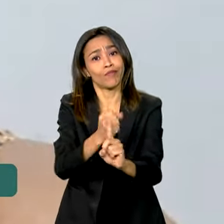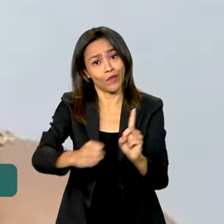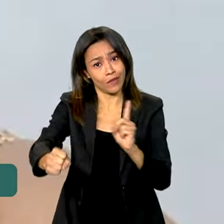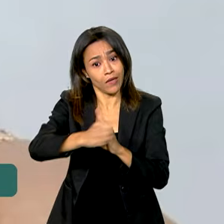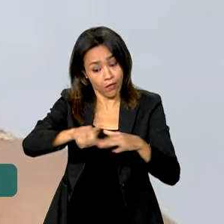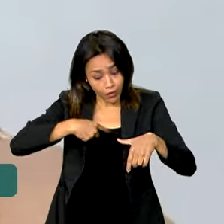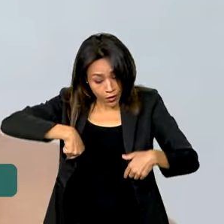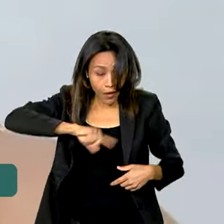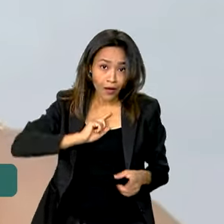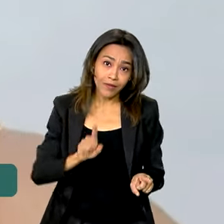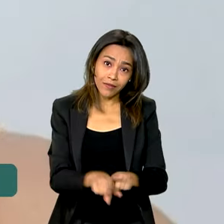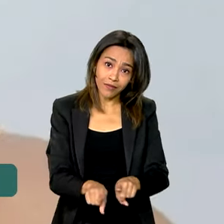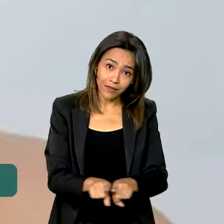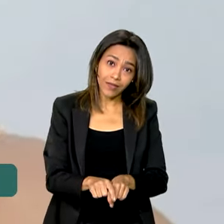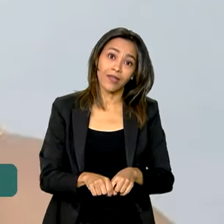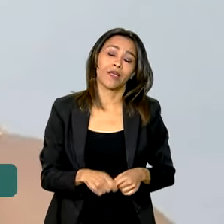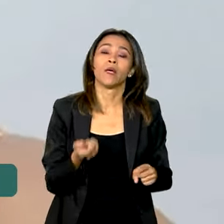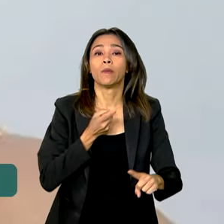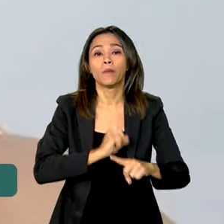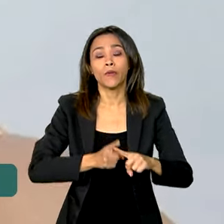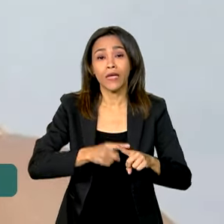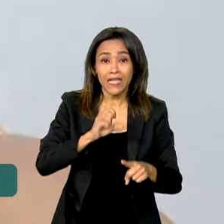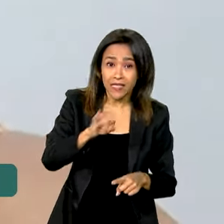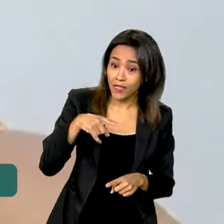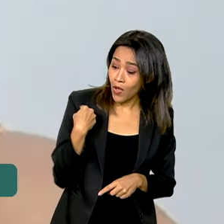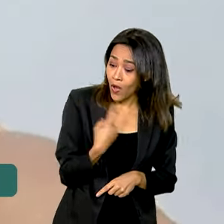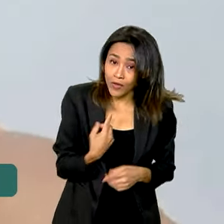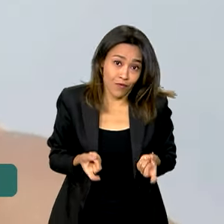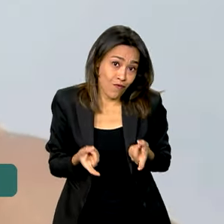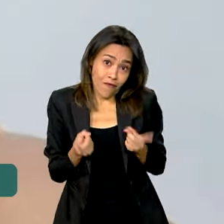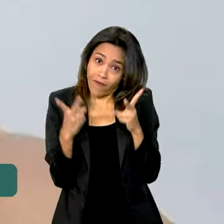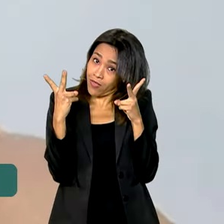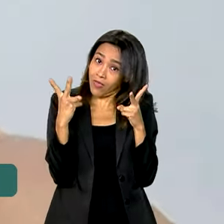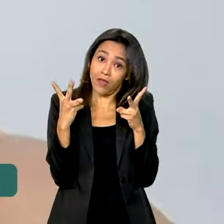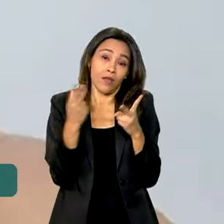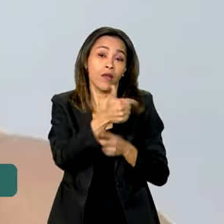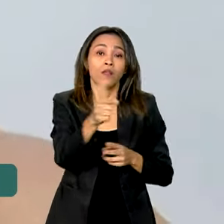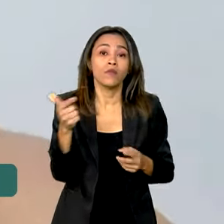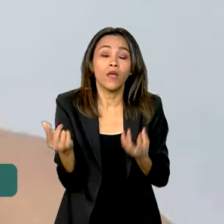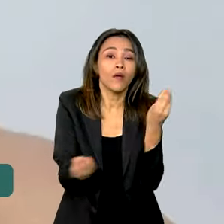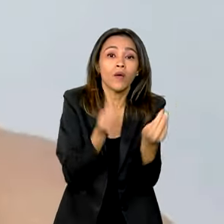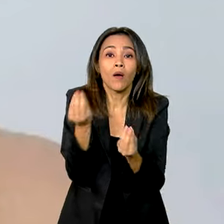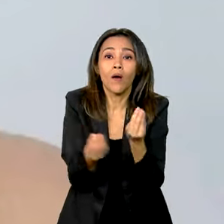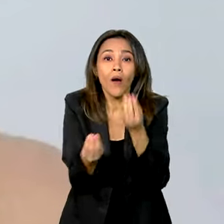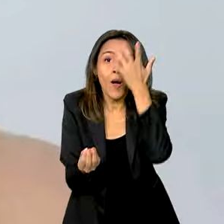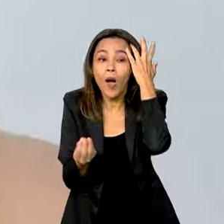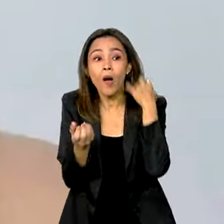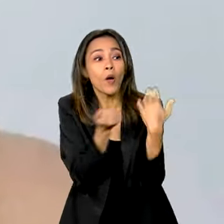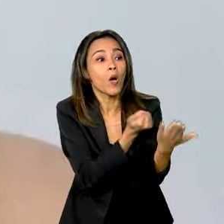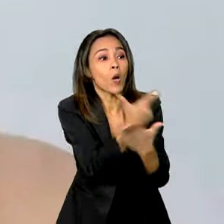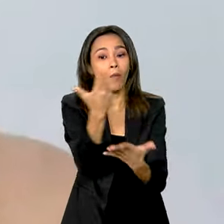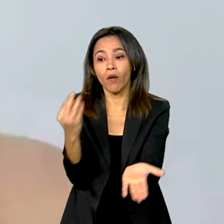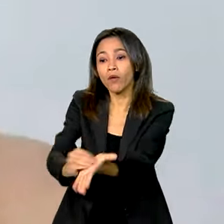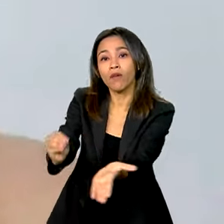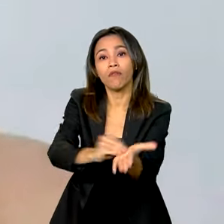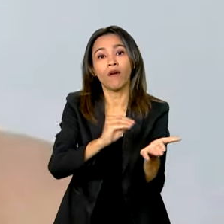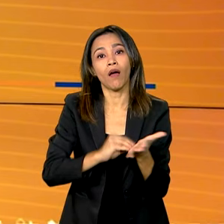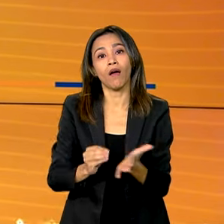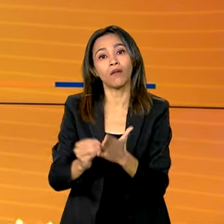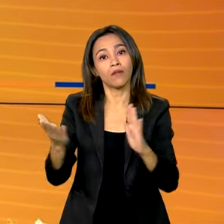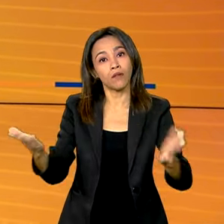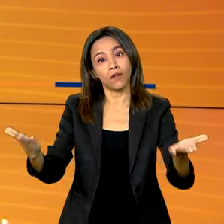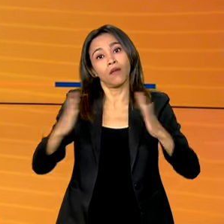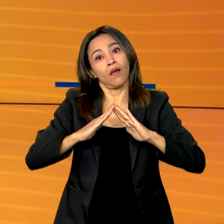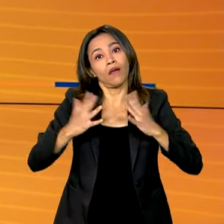E nós também, né? Porque se nós não vender, a gente não tem condições de comprar o que falta nas nossas mesas.